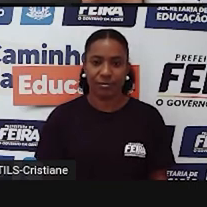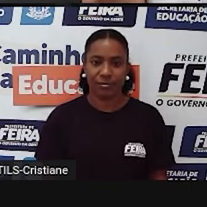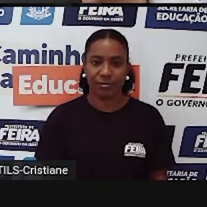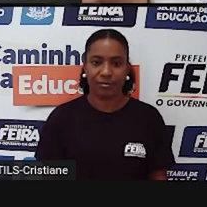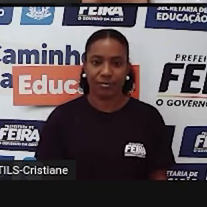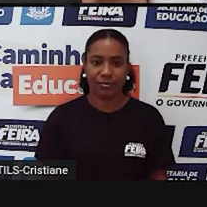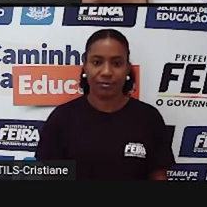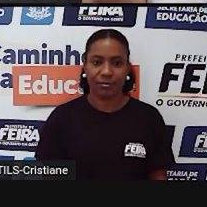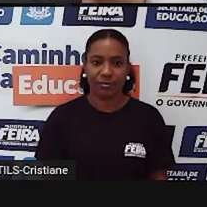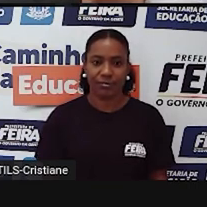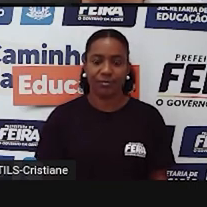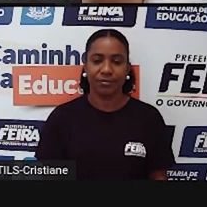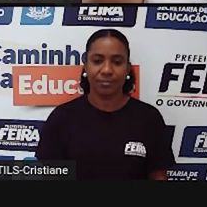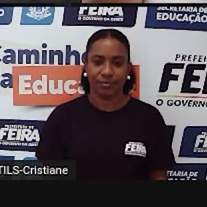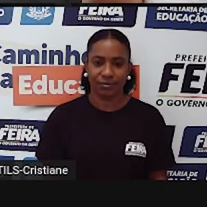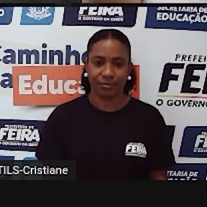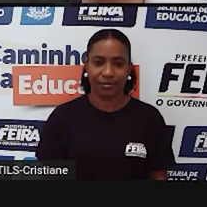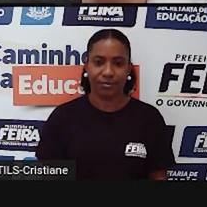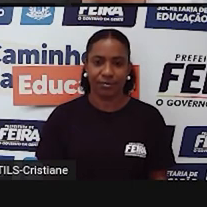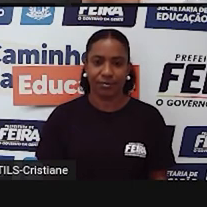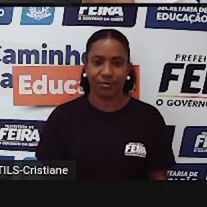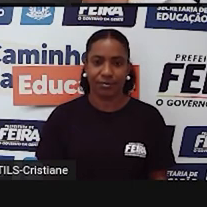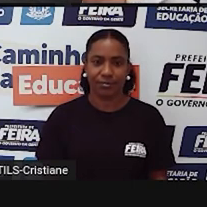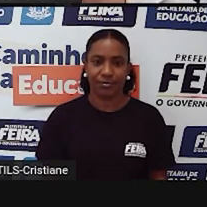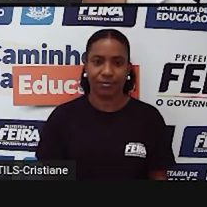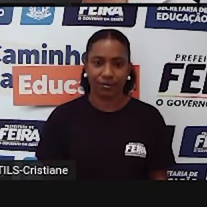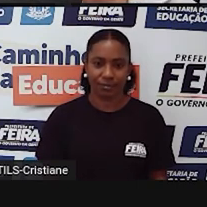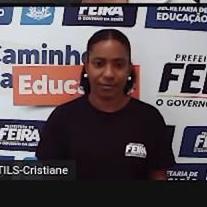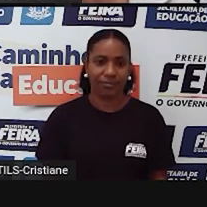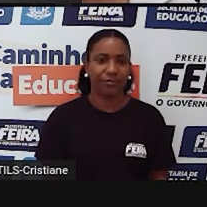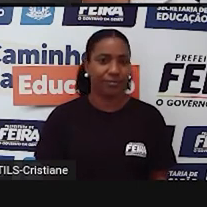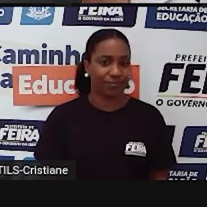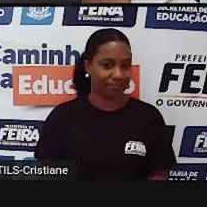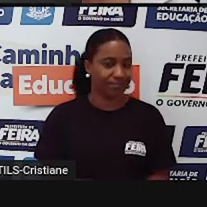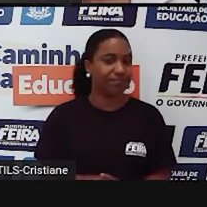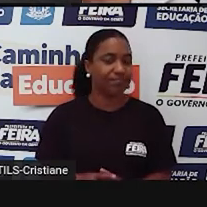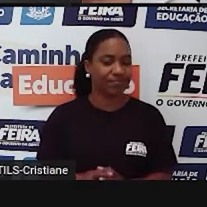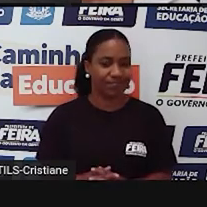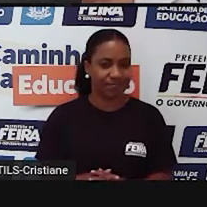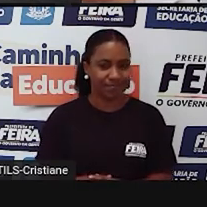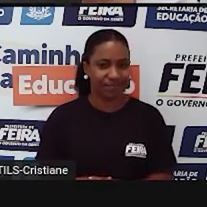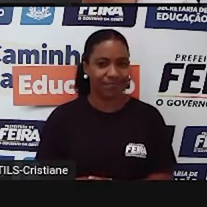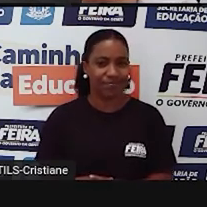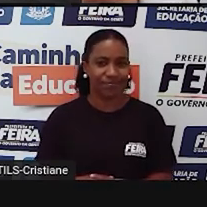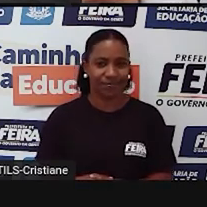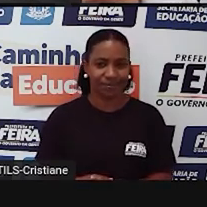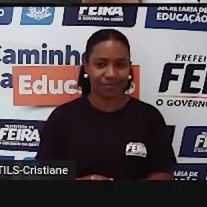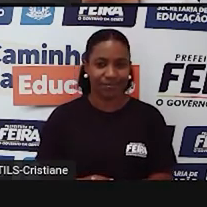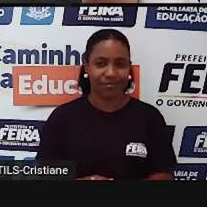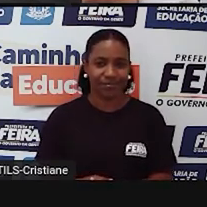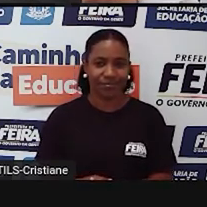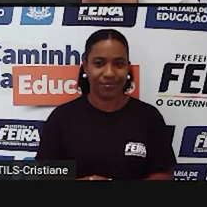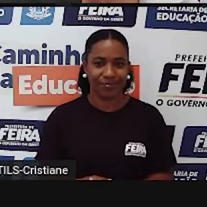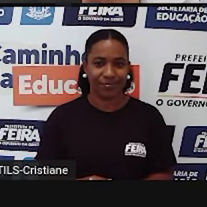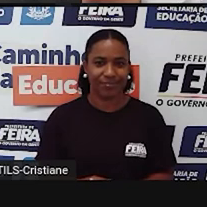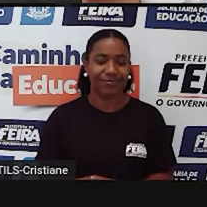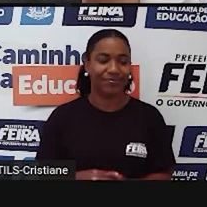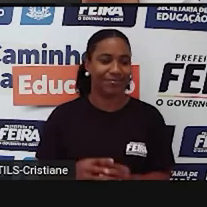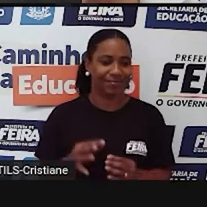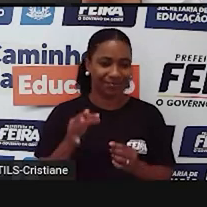ok, all good, letra D, ok, students,